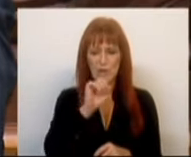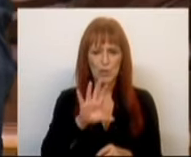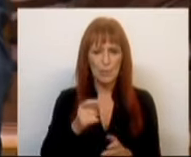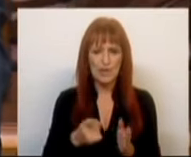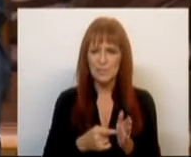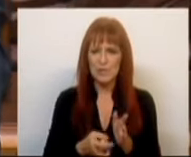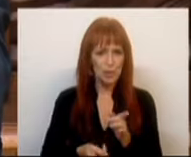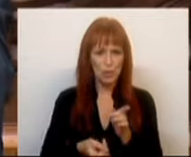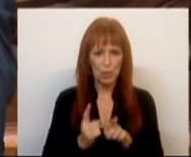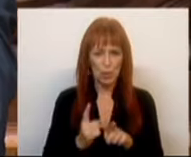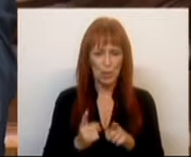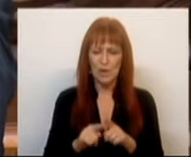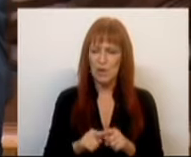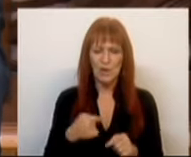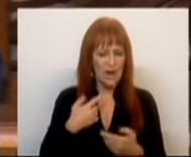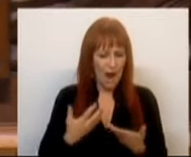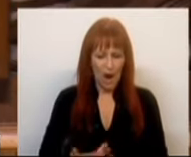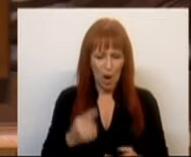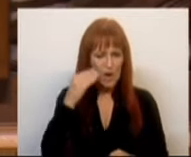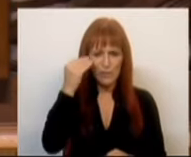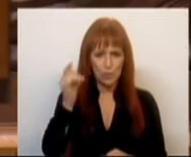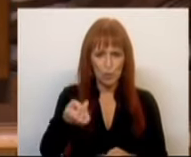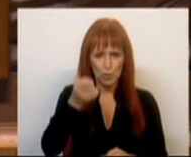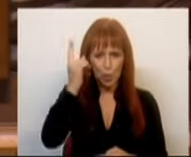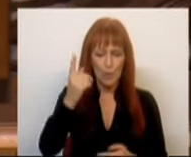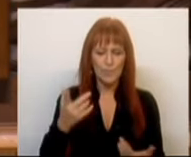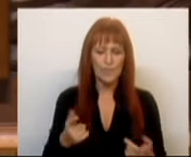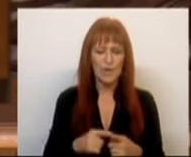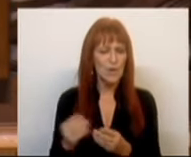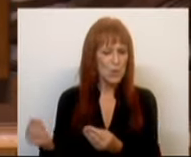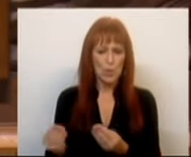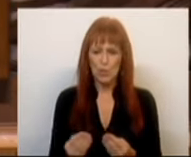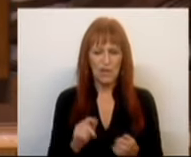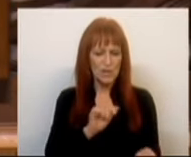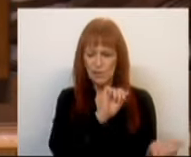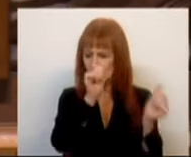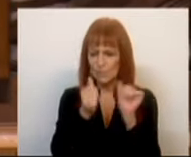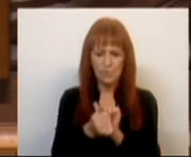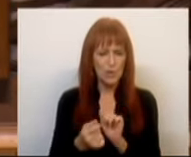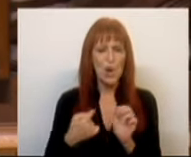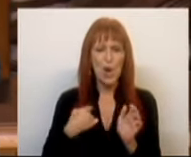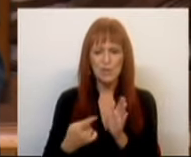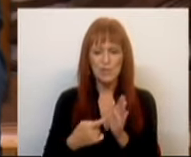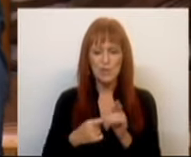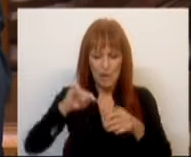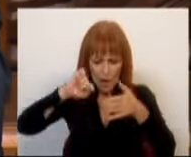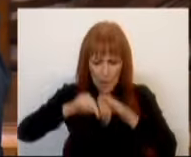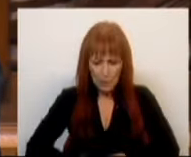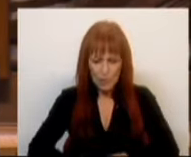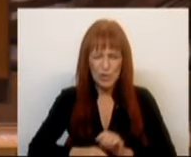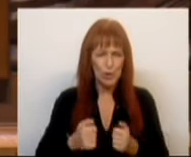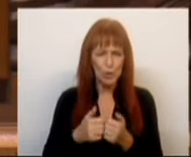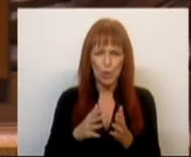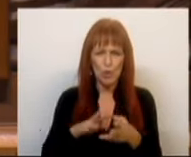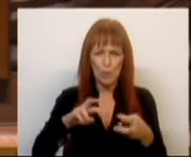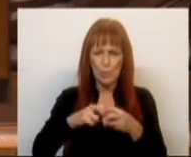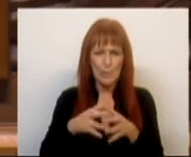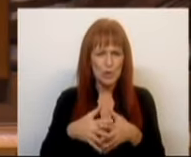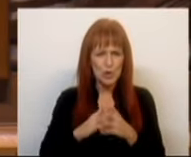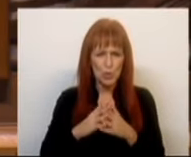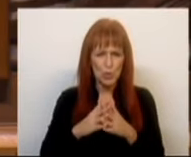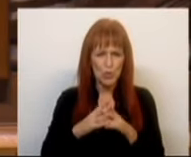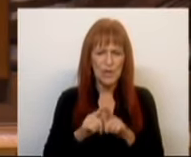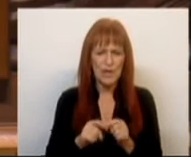precisa, nem no presente, nem no futuro. Não traz a transformação do que precisamos, aprofunda todos os problemas estruturais